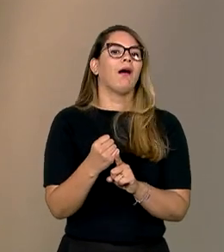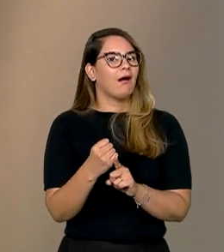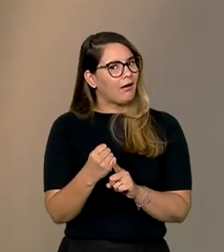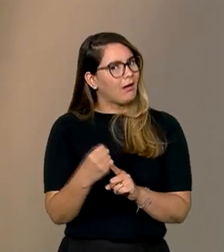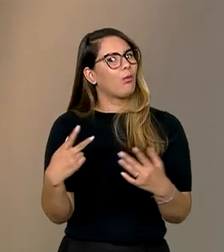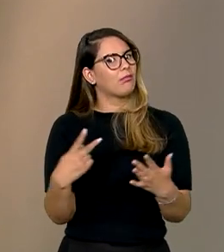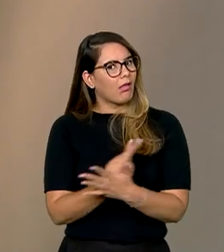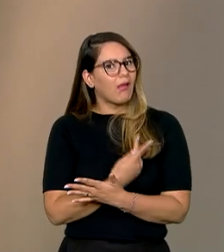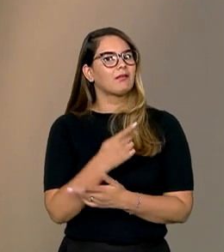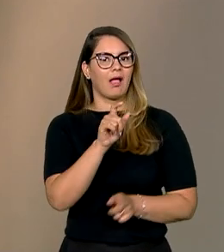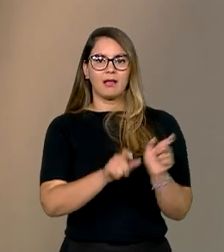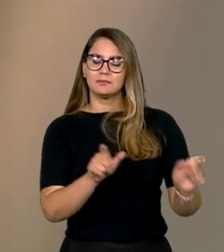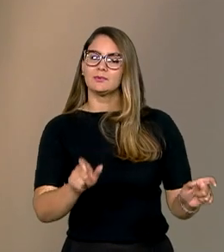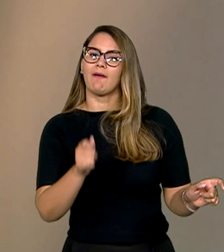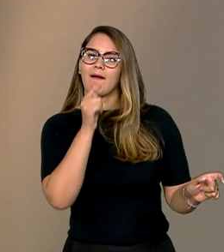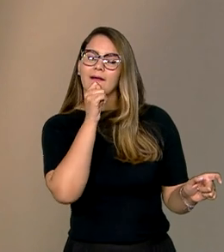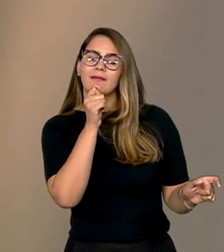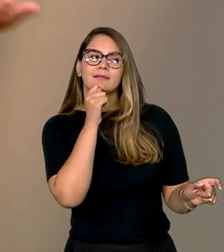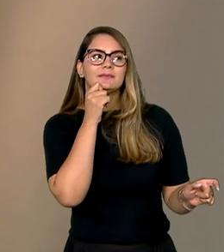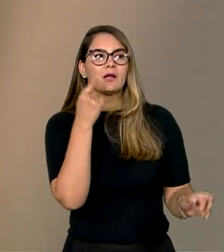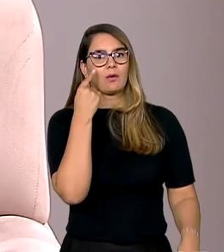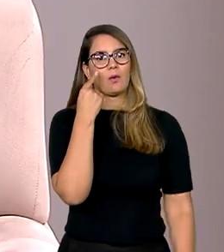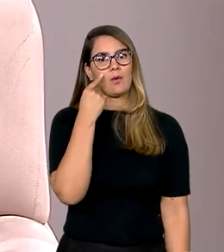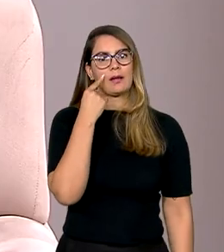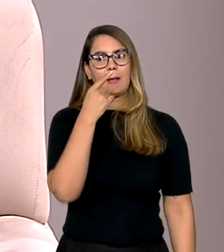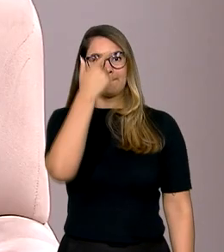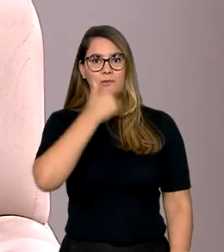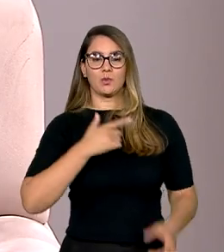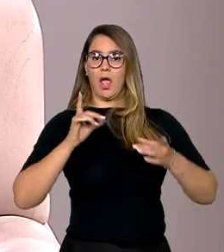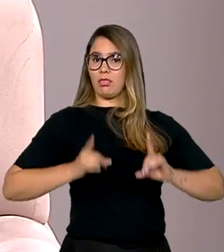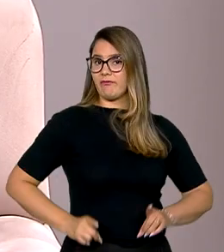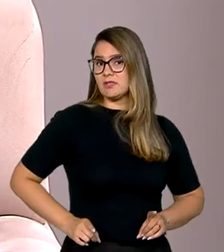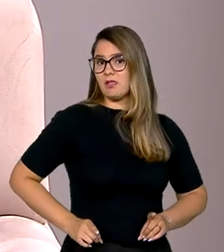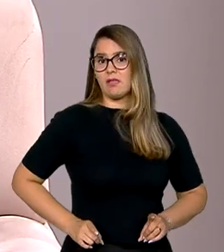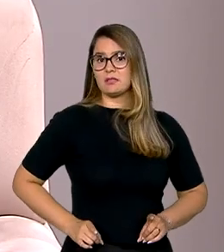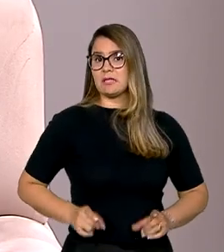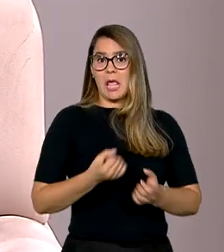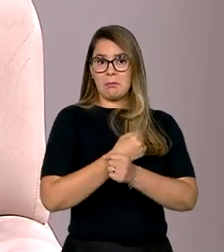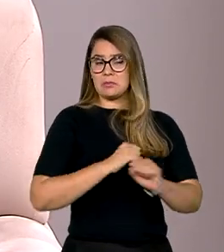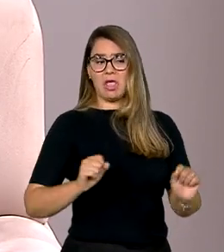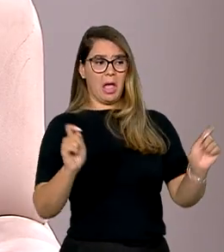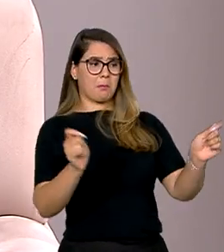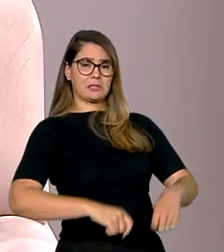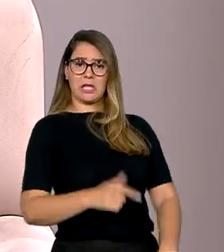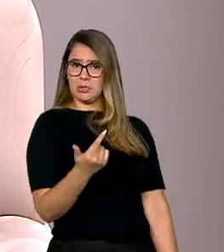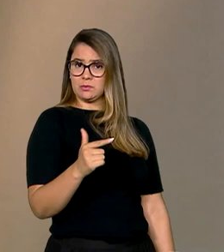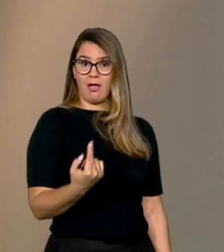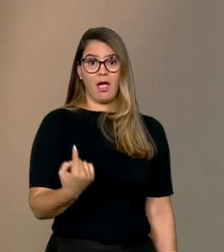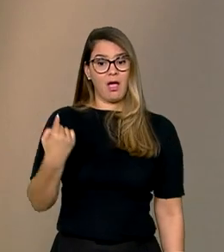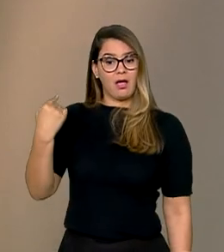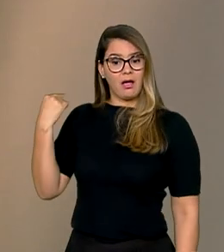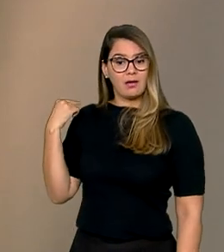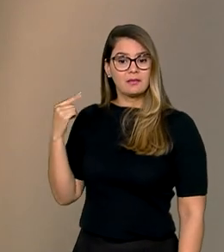ainda consideram que as pessoas com deficiência são pessoas incapazes, né. Antigamente, já